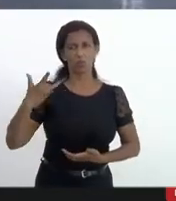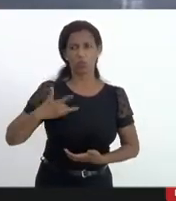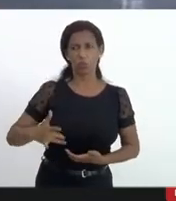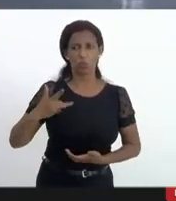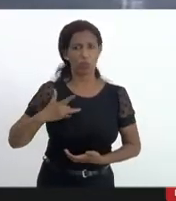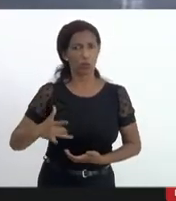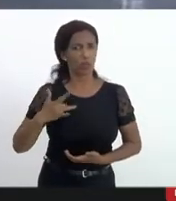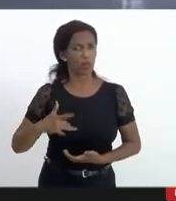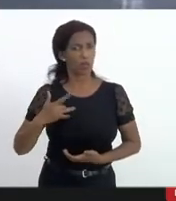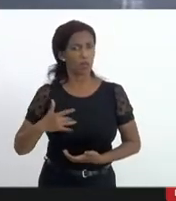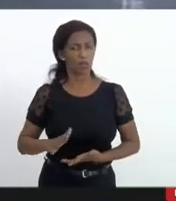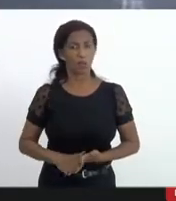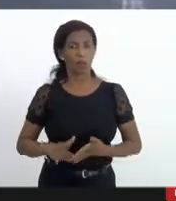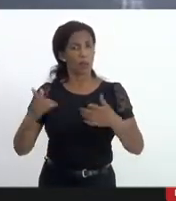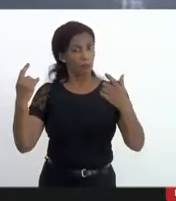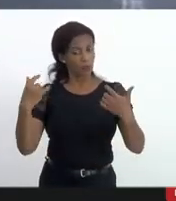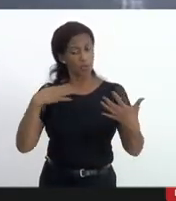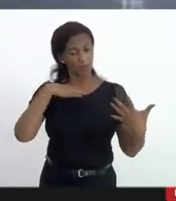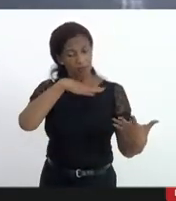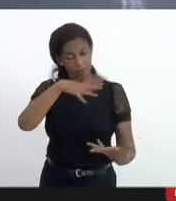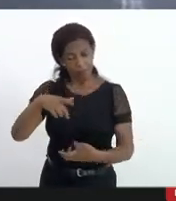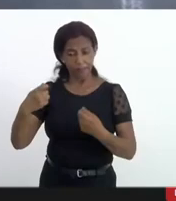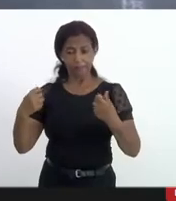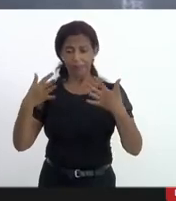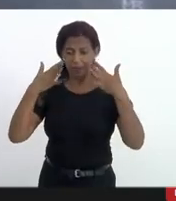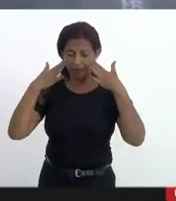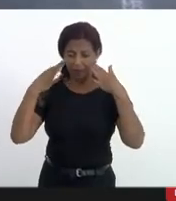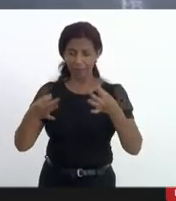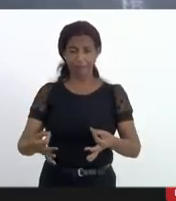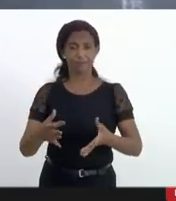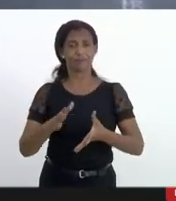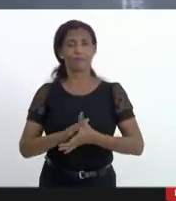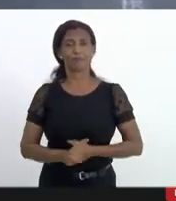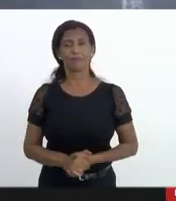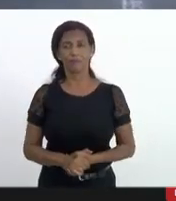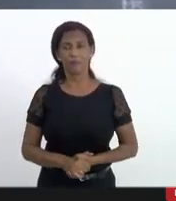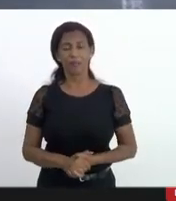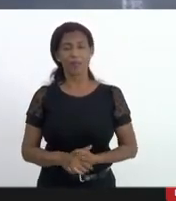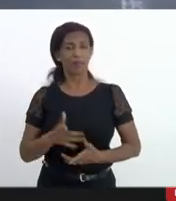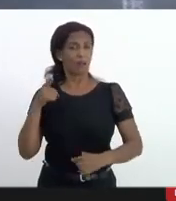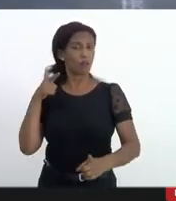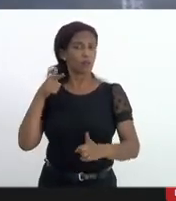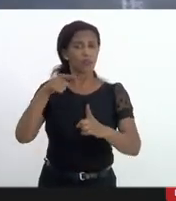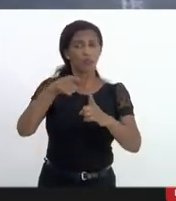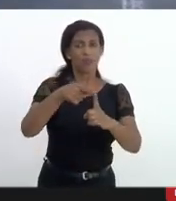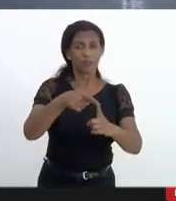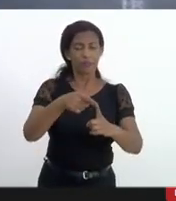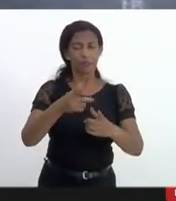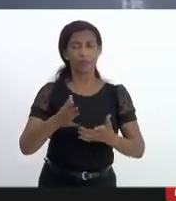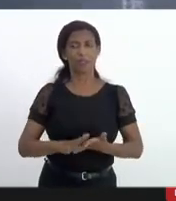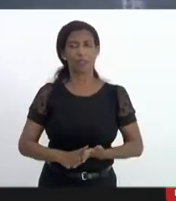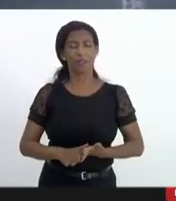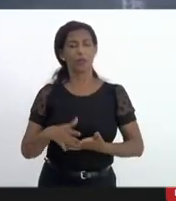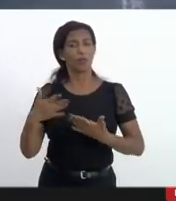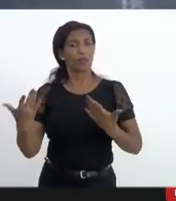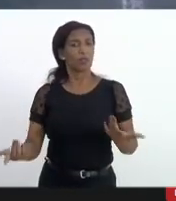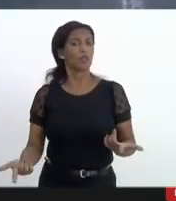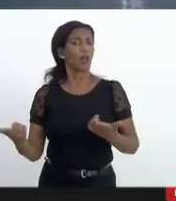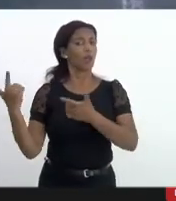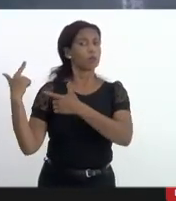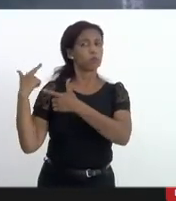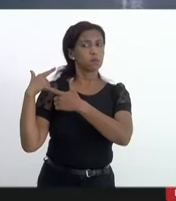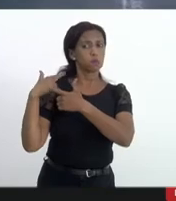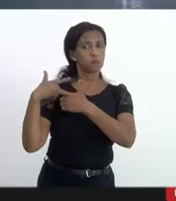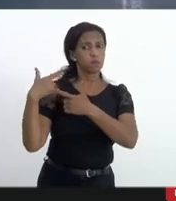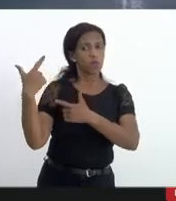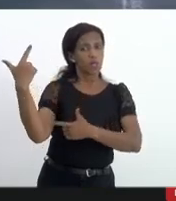mas que o poder público precisa encarar e efetivamente lidar com esse desafio que é lidar com o alto índice de